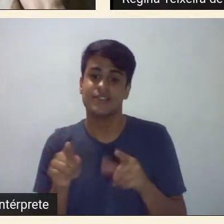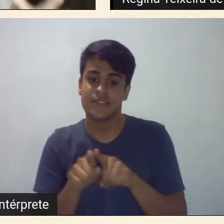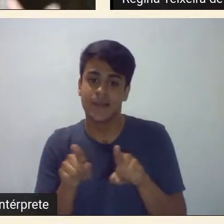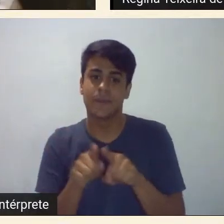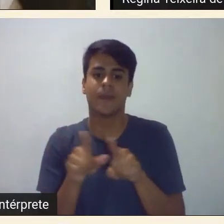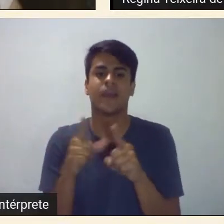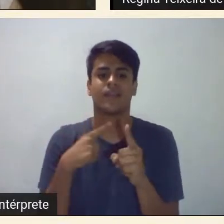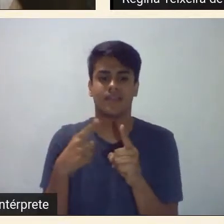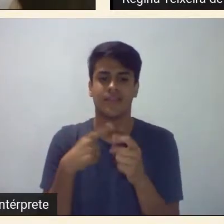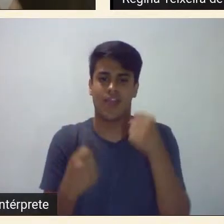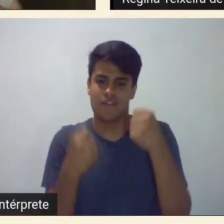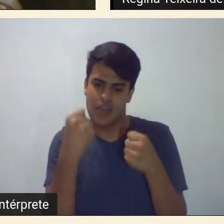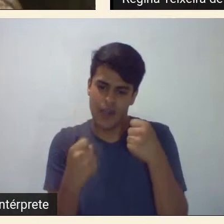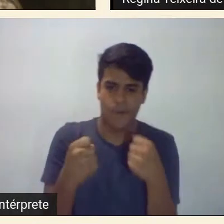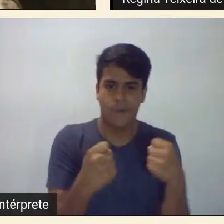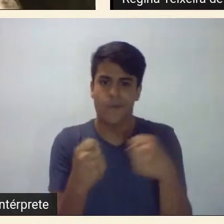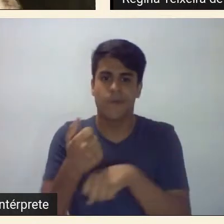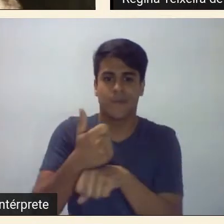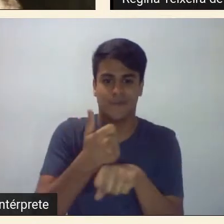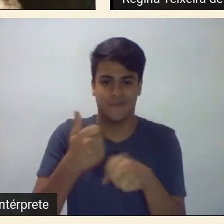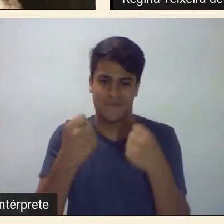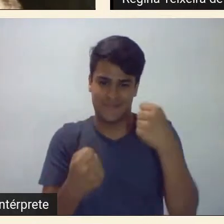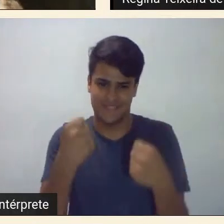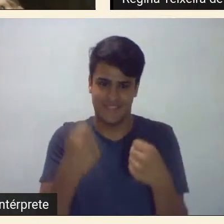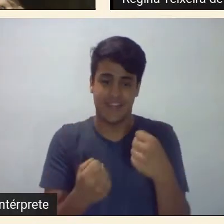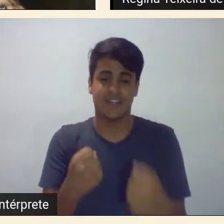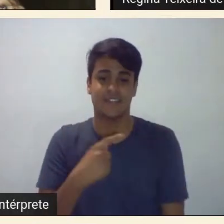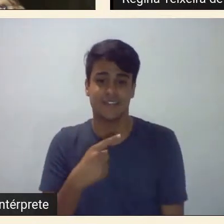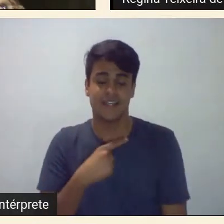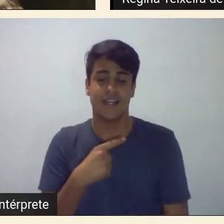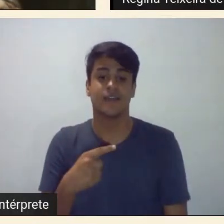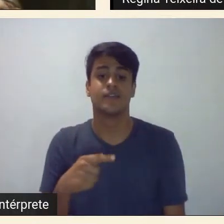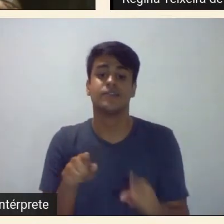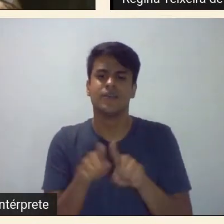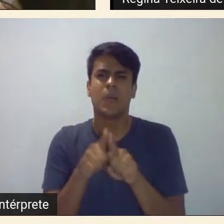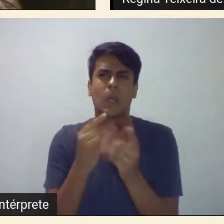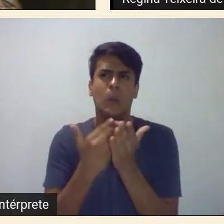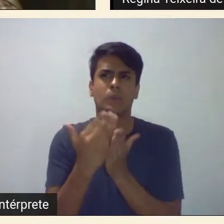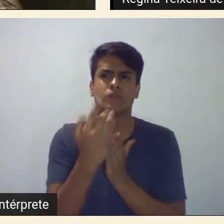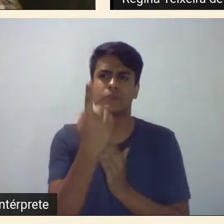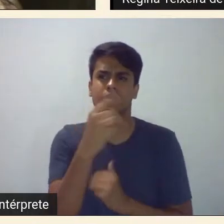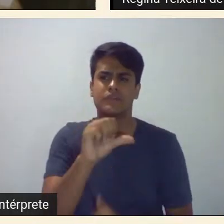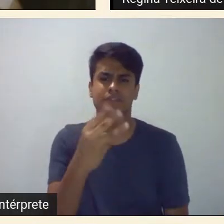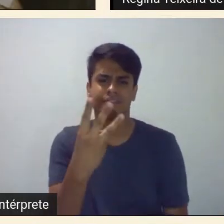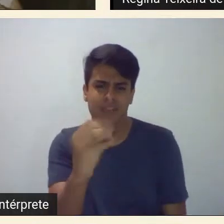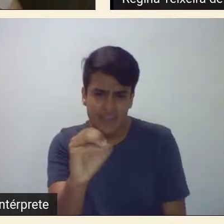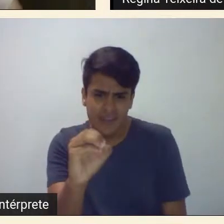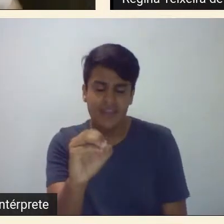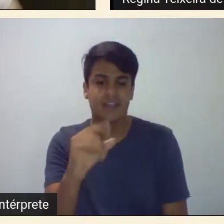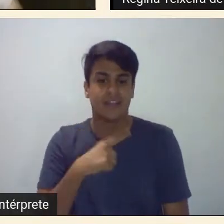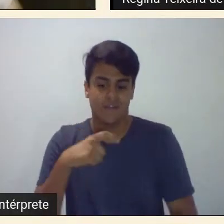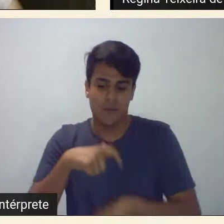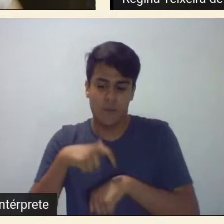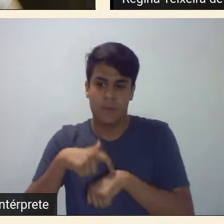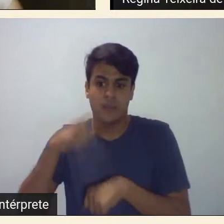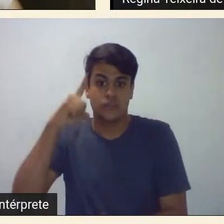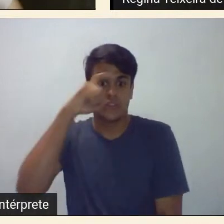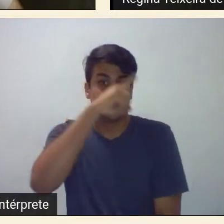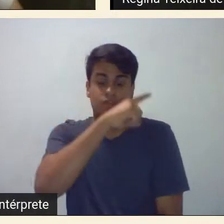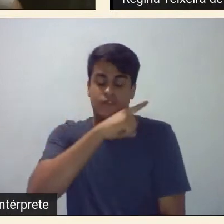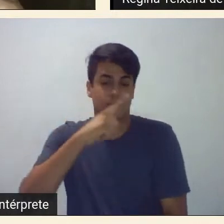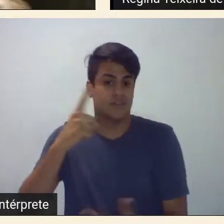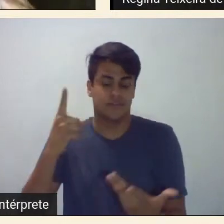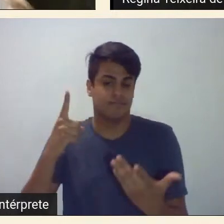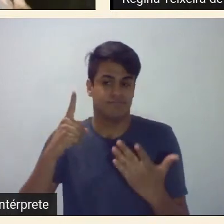automobilístico e durante o começo da década de 30 uma época de crise entre todos os artistas